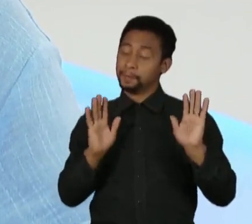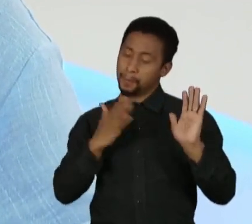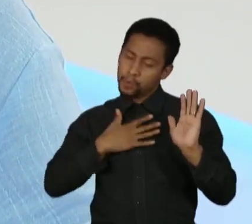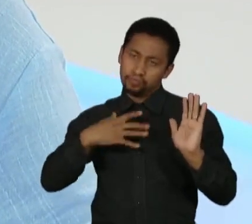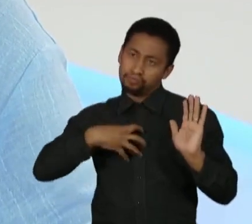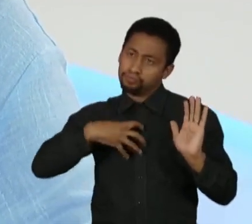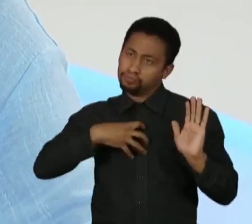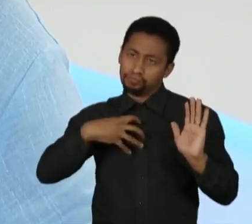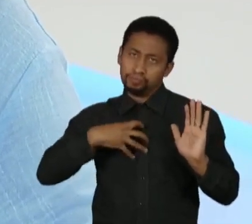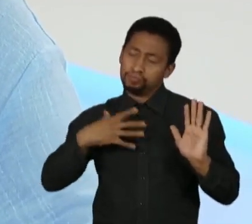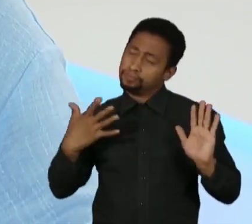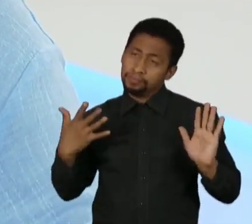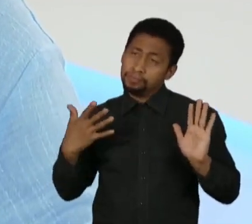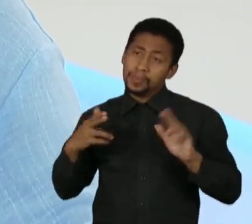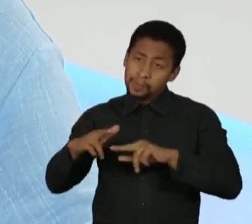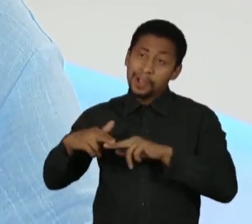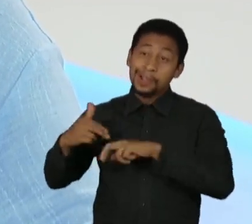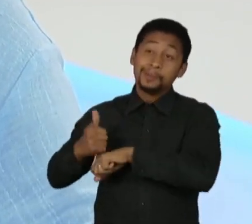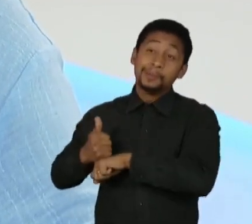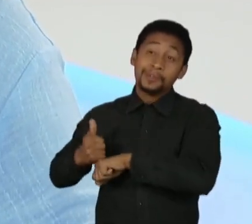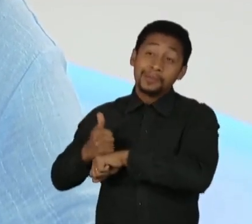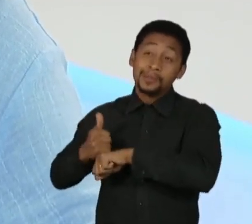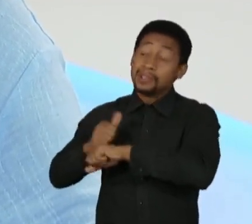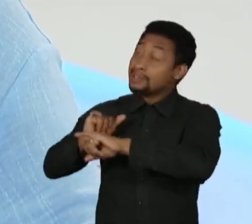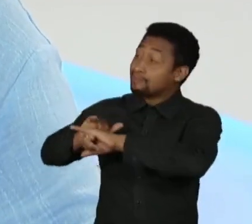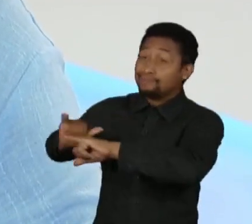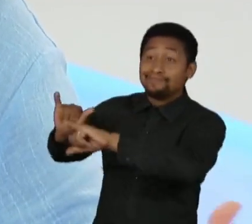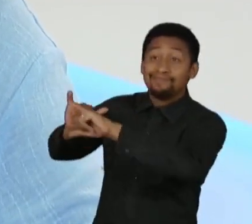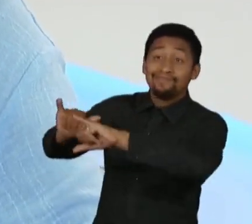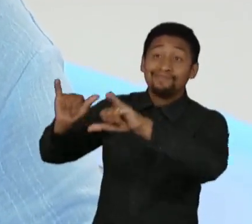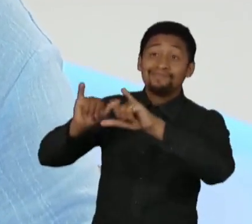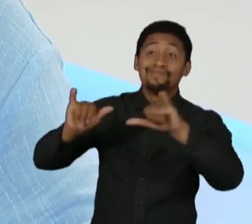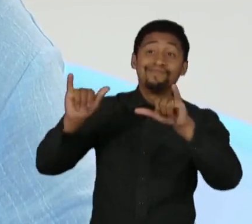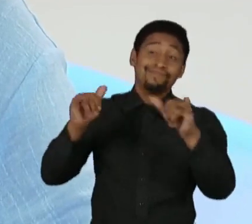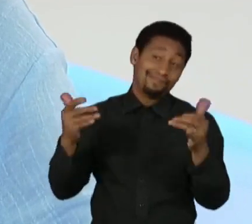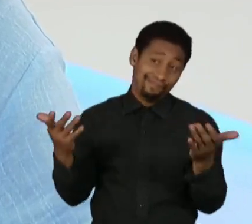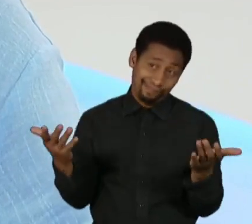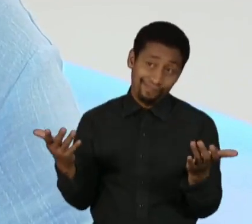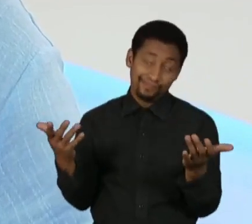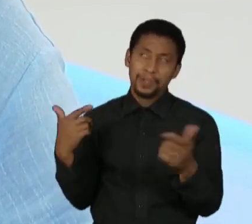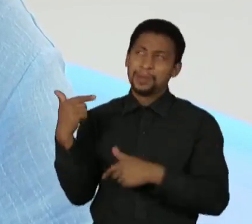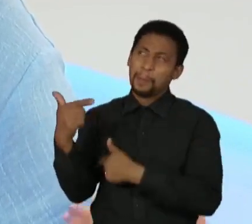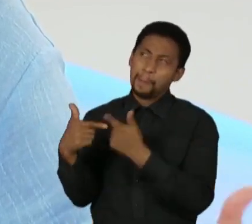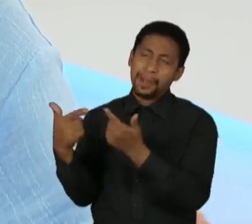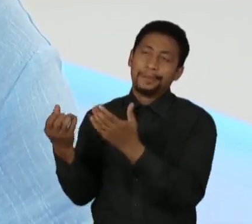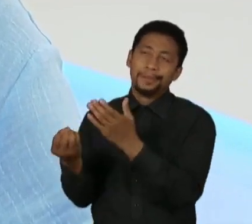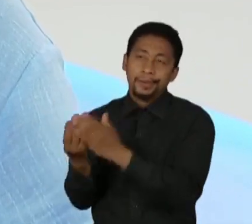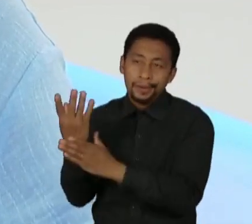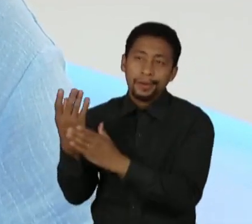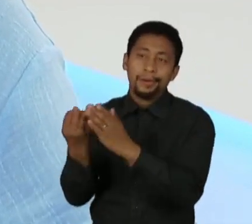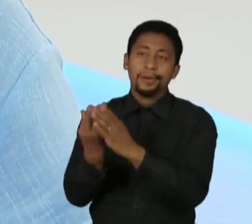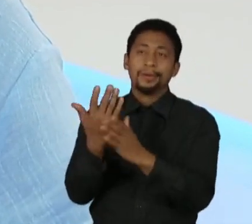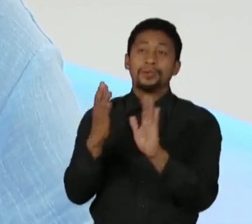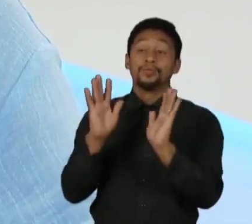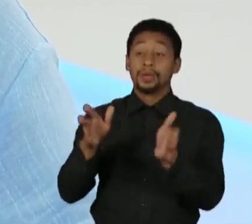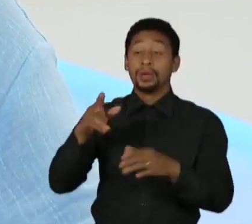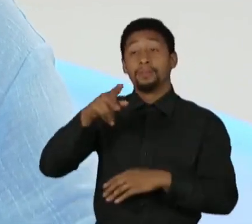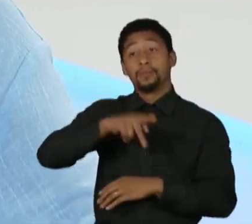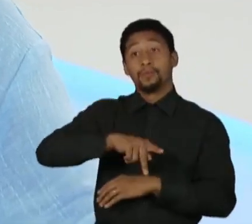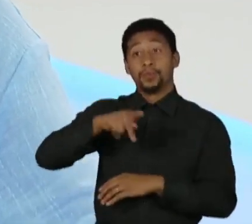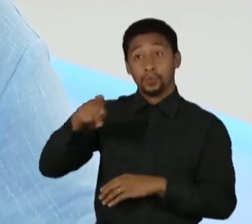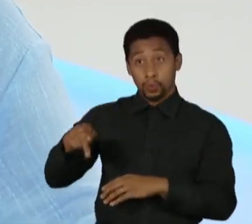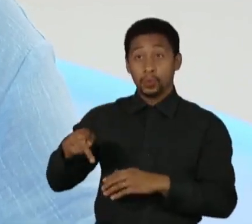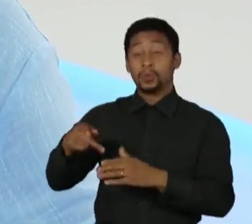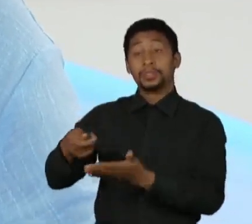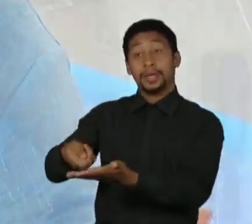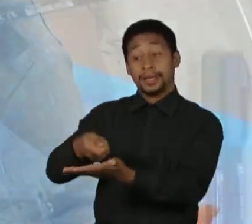profissão. Sou publicitária, trabalho com criação há muitos anos, fui professora de redação publicitária na